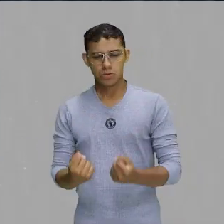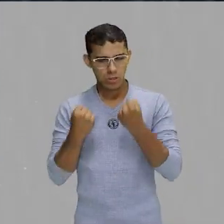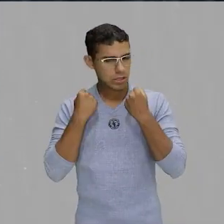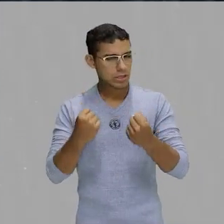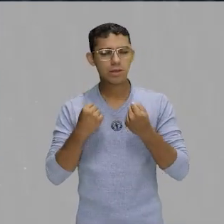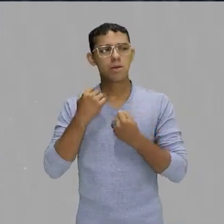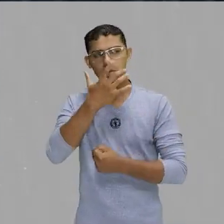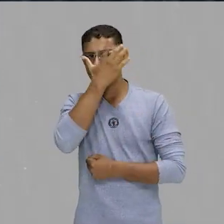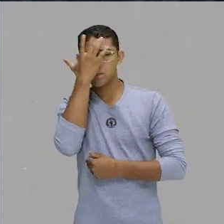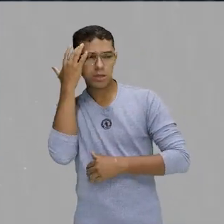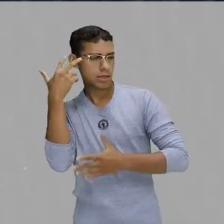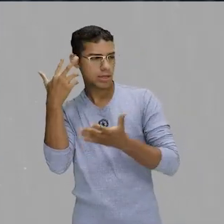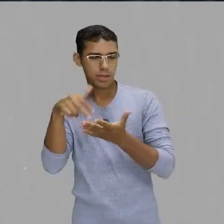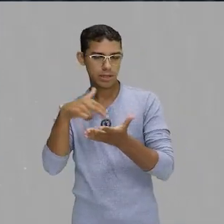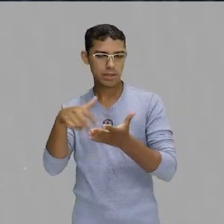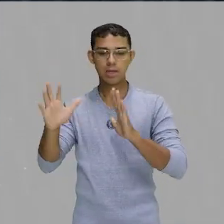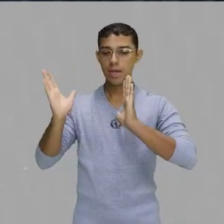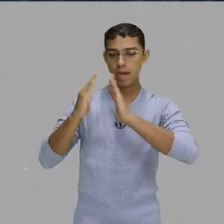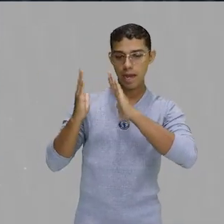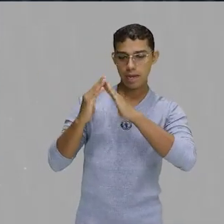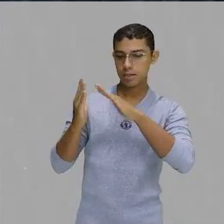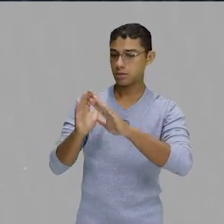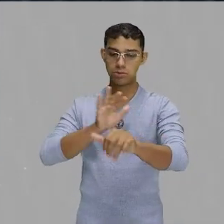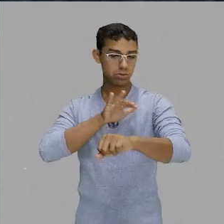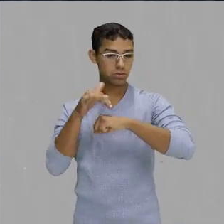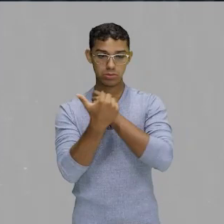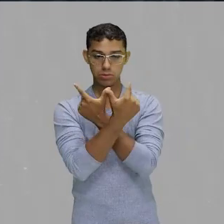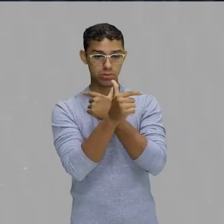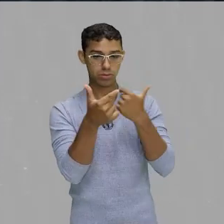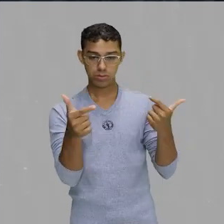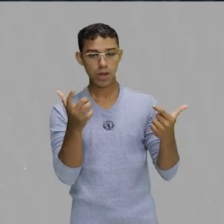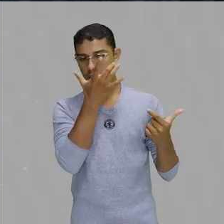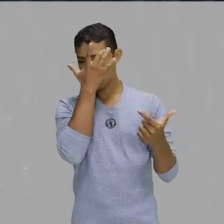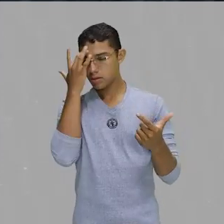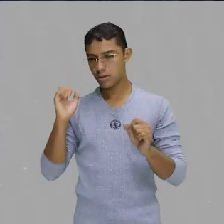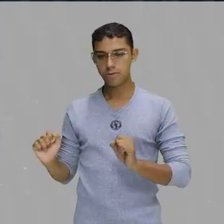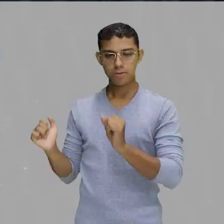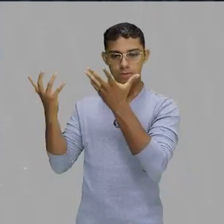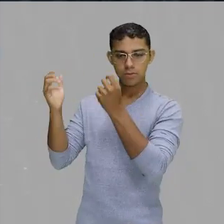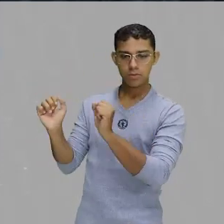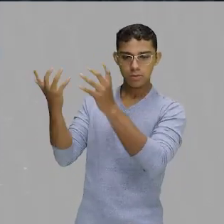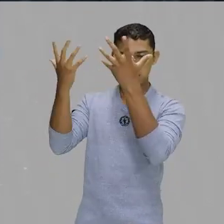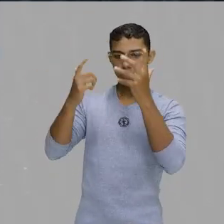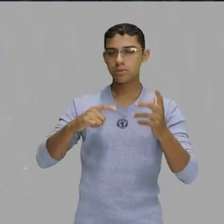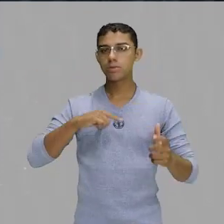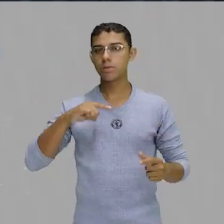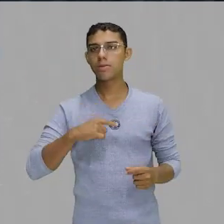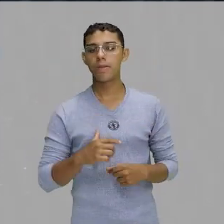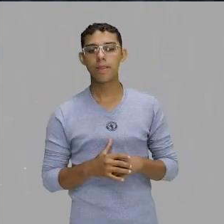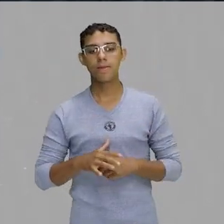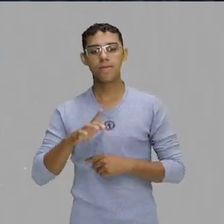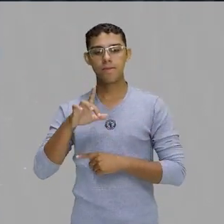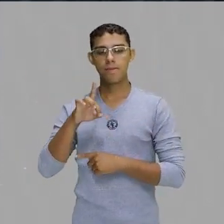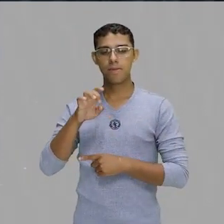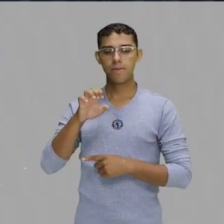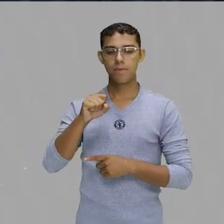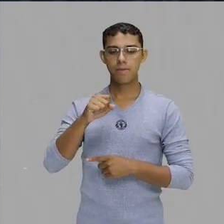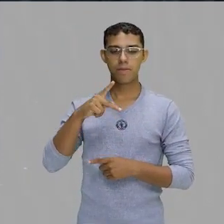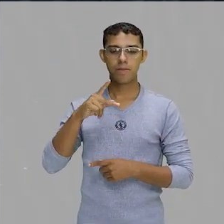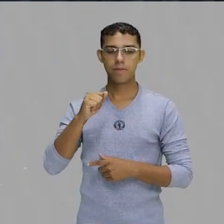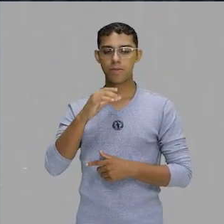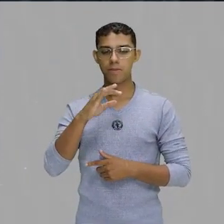dançando em casa. Nós não estávamos em pandemia, não é? Então, as festas tocavam muito e quando tocava, era um